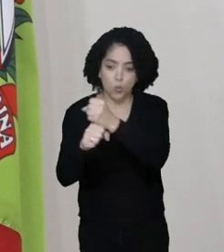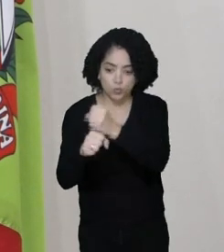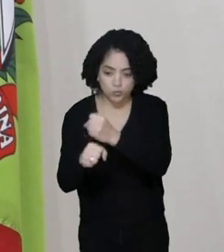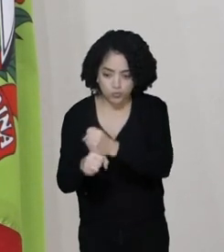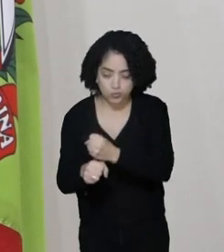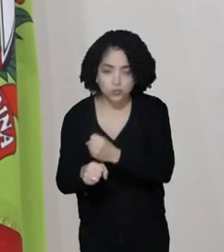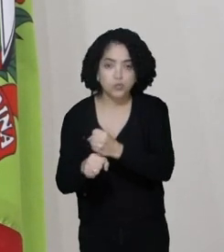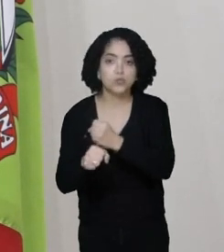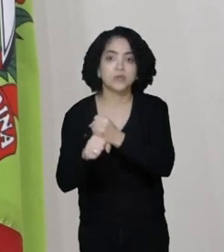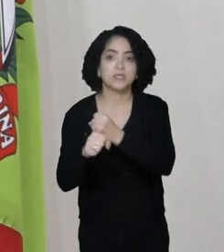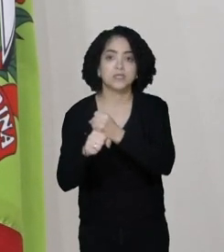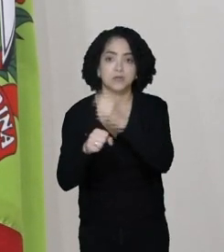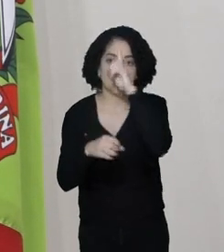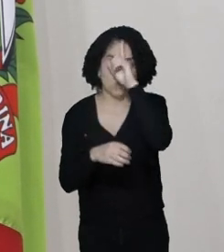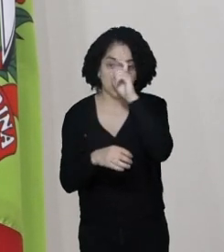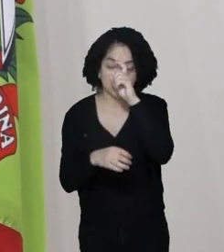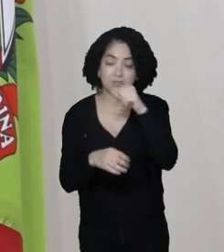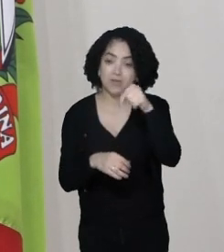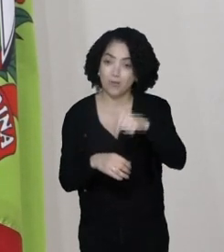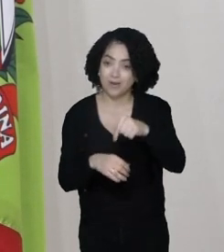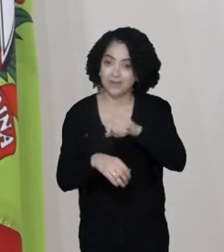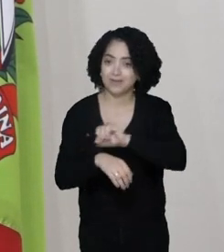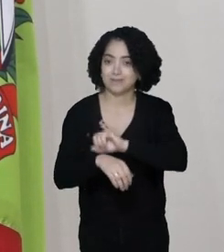complexo hospitalar aqui na capital?